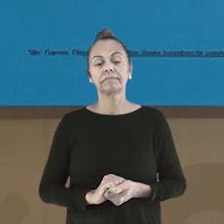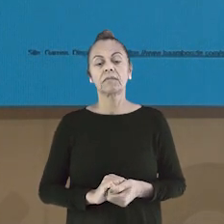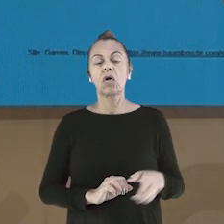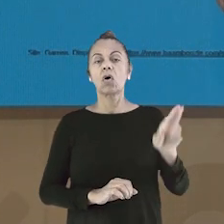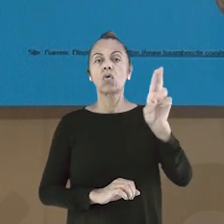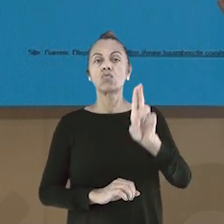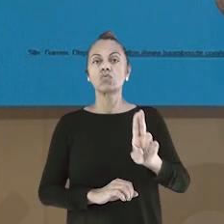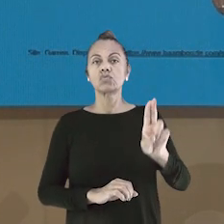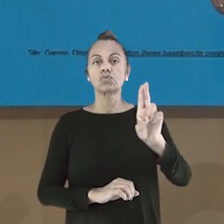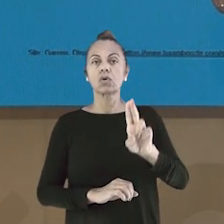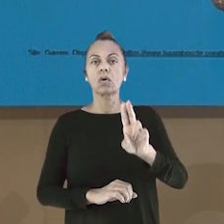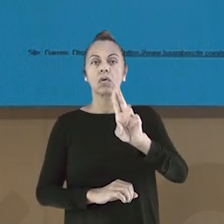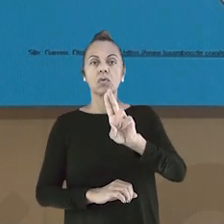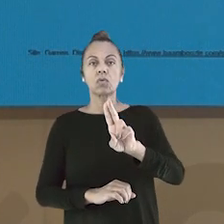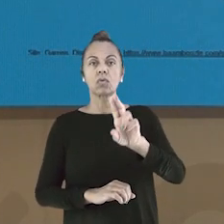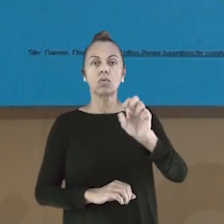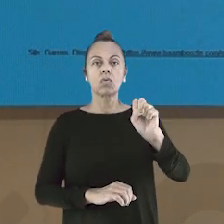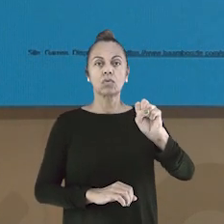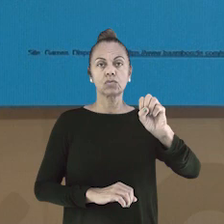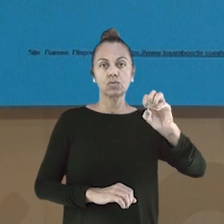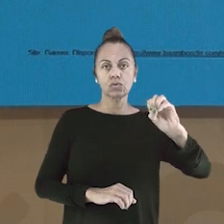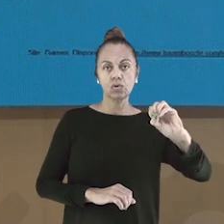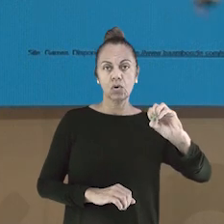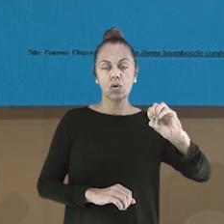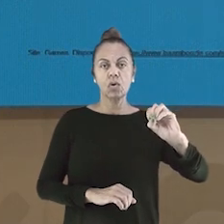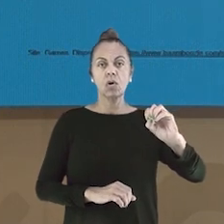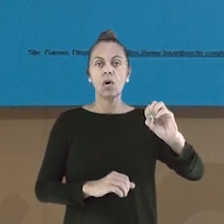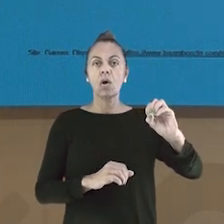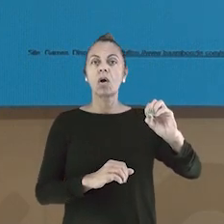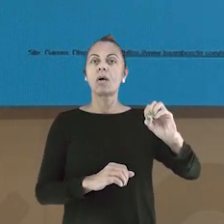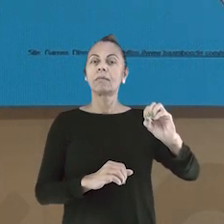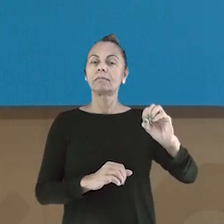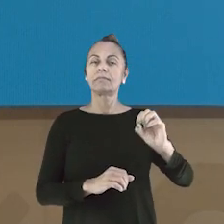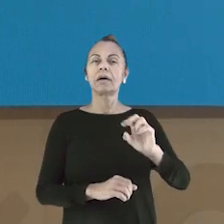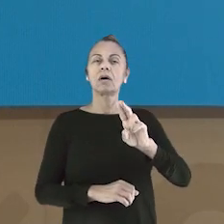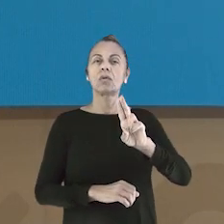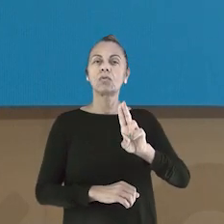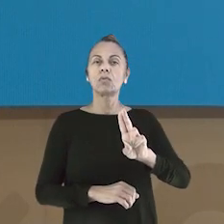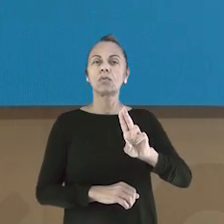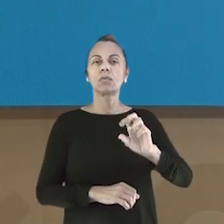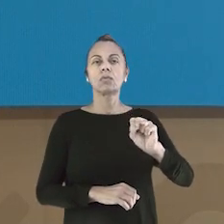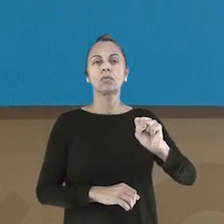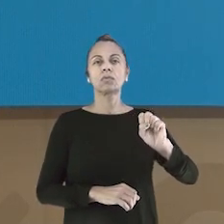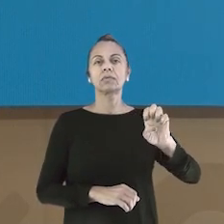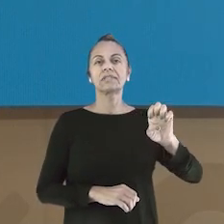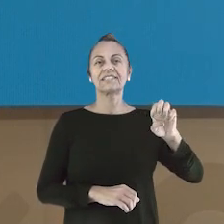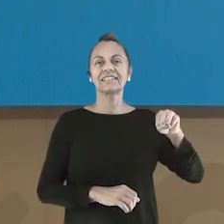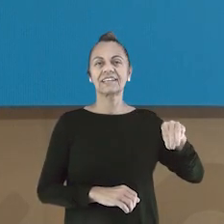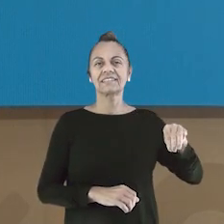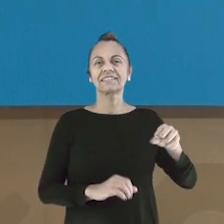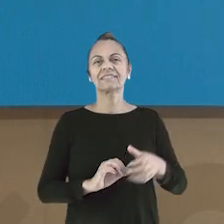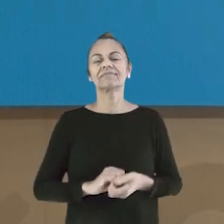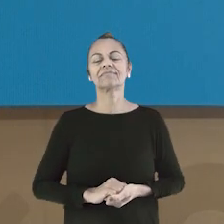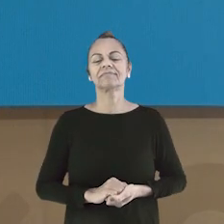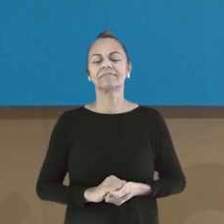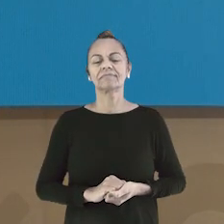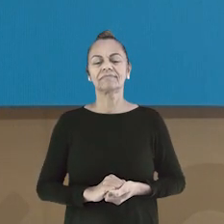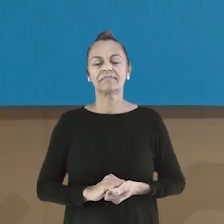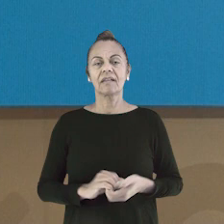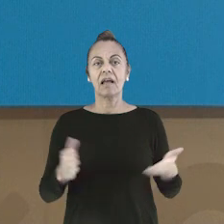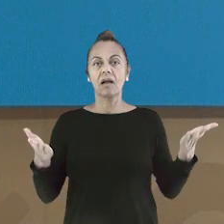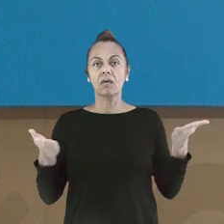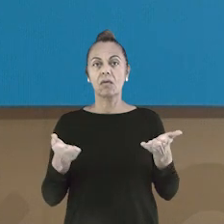eu passei de uso para usem. Agora, vamos para a questão 4.